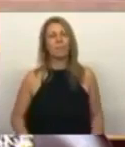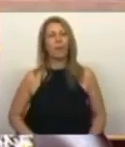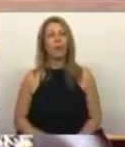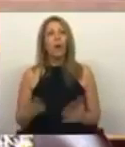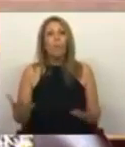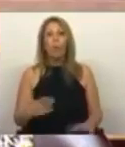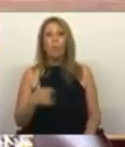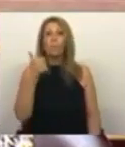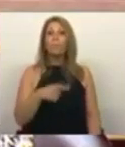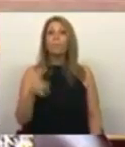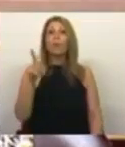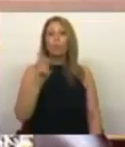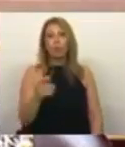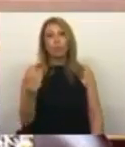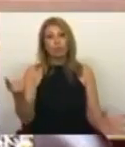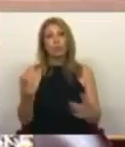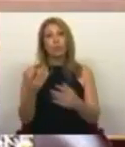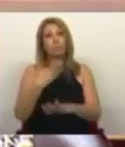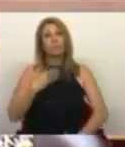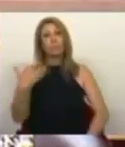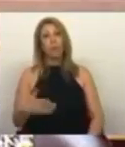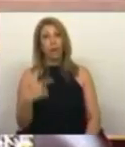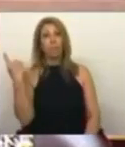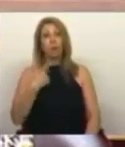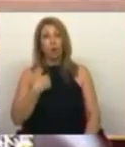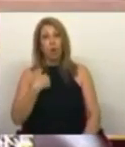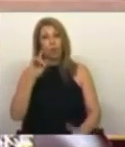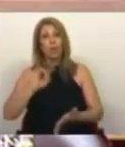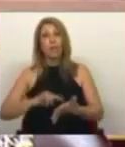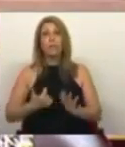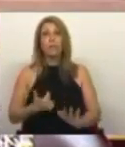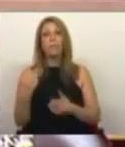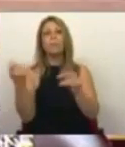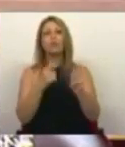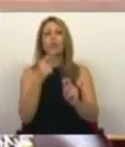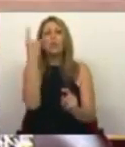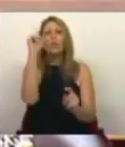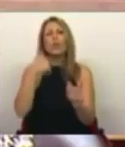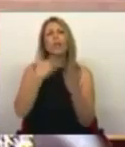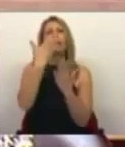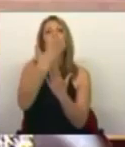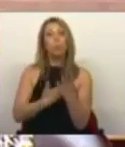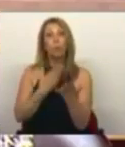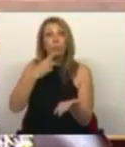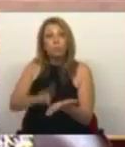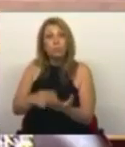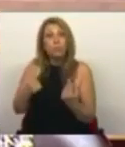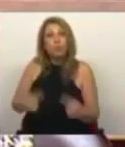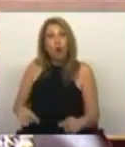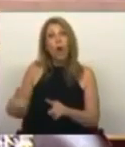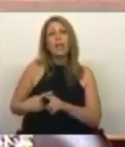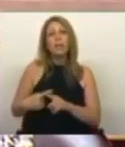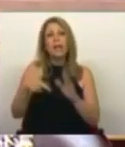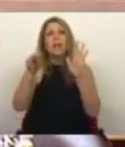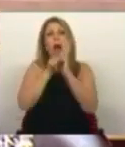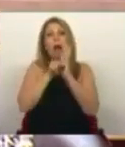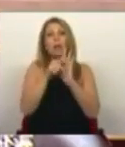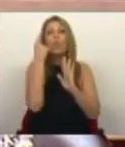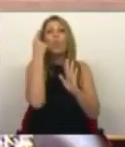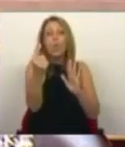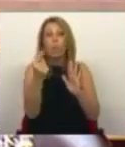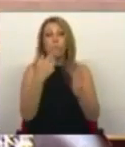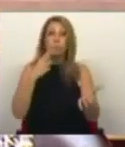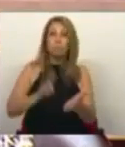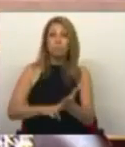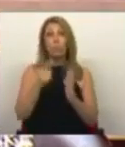um agendamento prestativo, um direito que para nós é precioso, para discutir um único diploma onde verdadeiramente só interessa um artigo, onde verdadeiramente